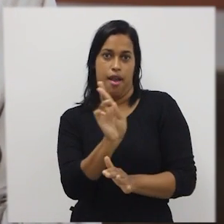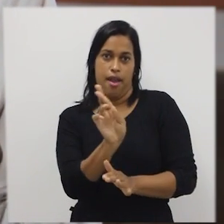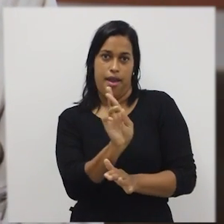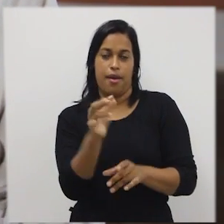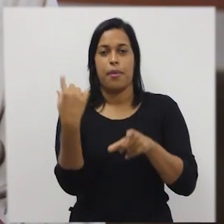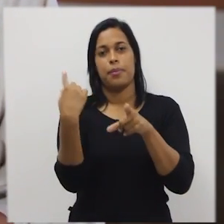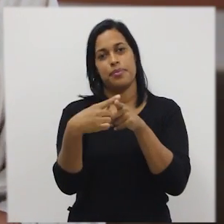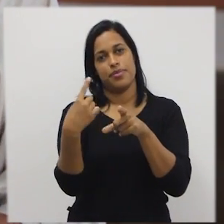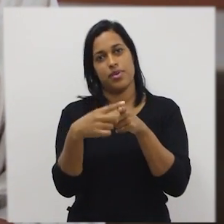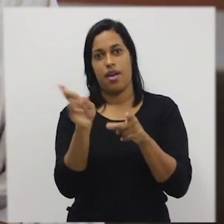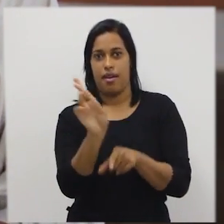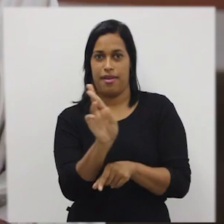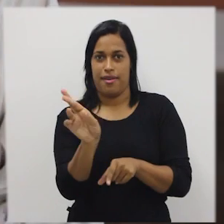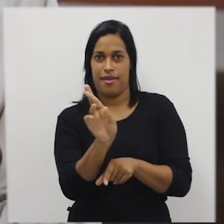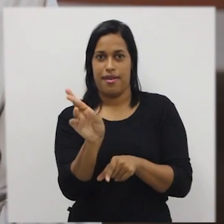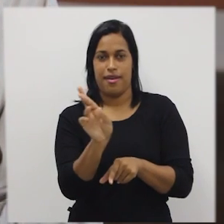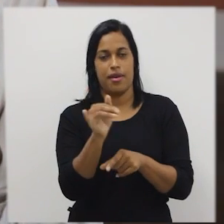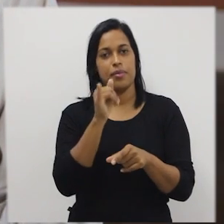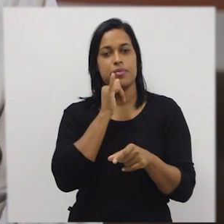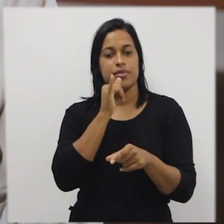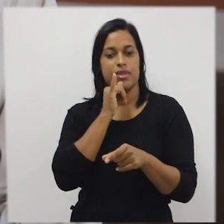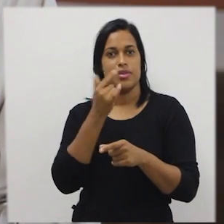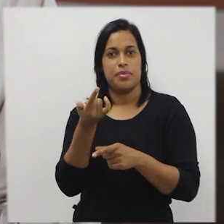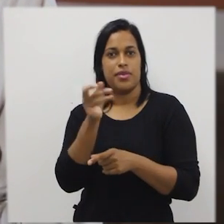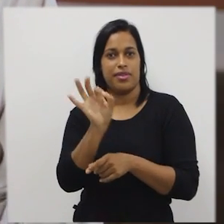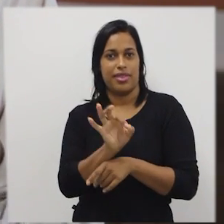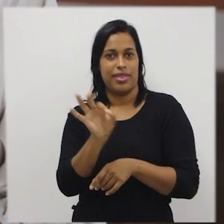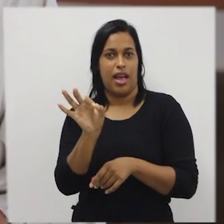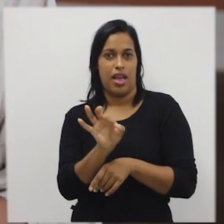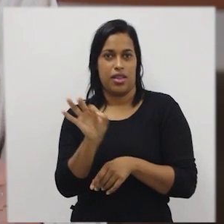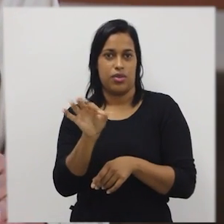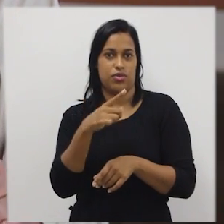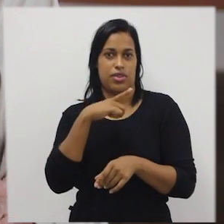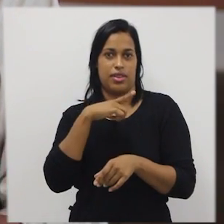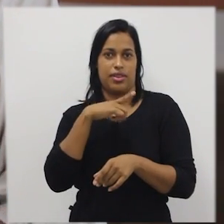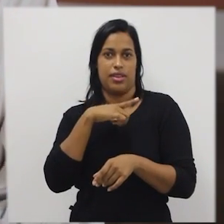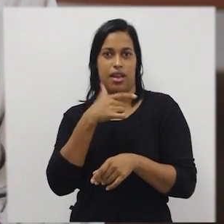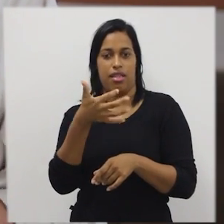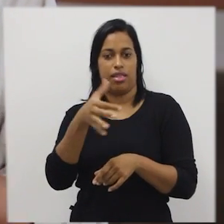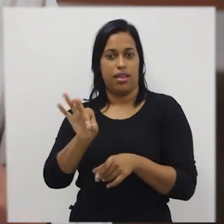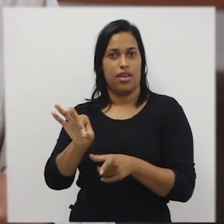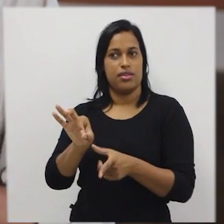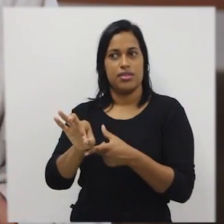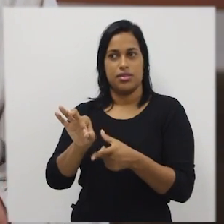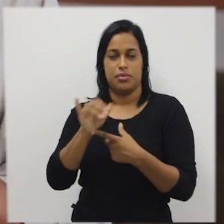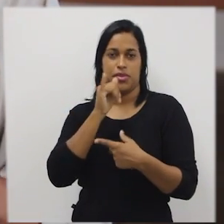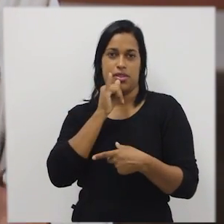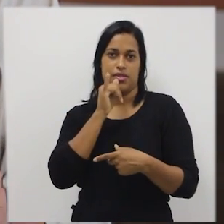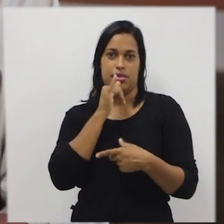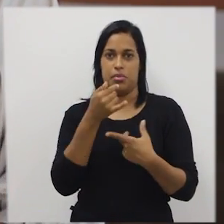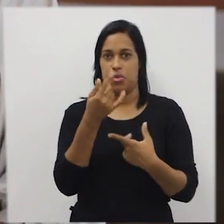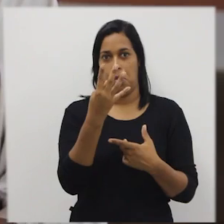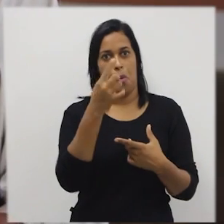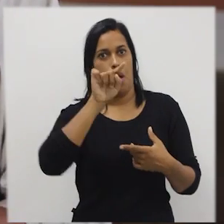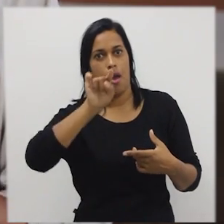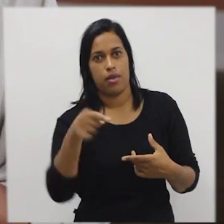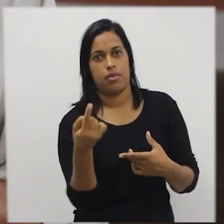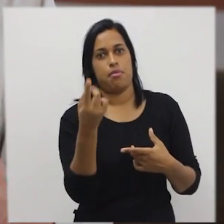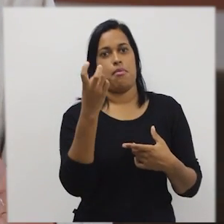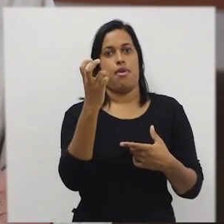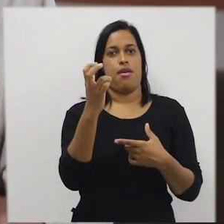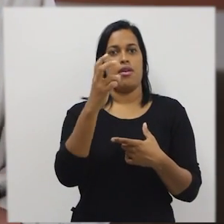porque o tipo real serve para representar dados que têm decimal. A nota pode ter 4,5,